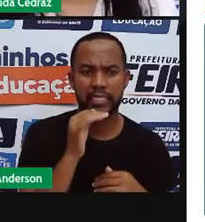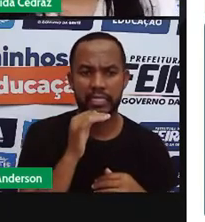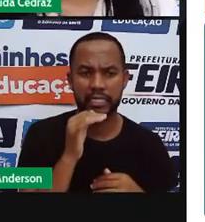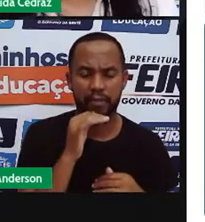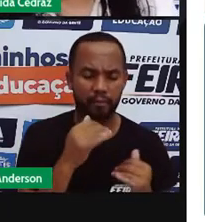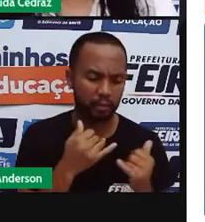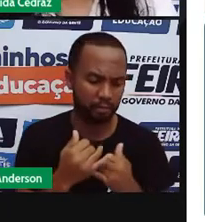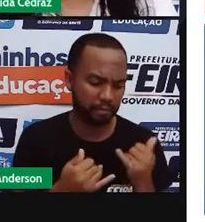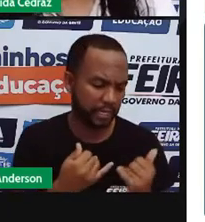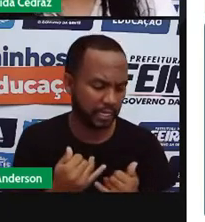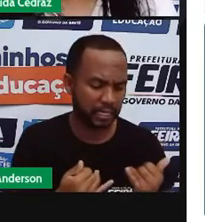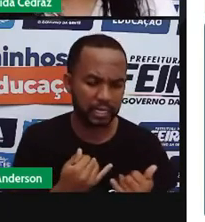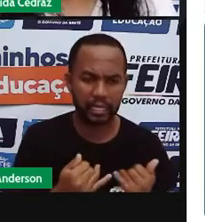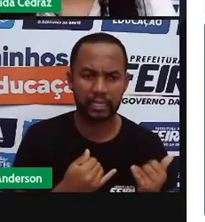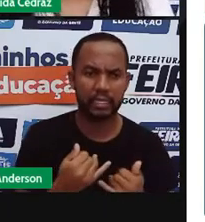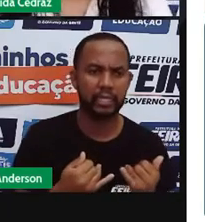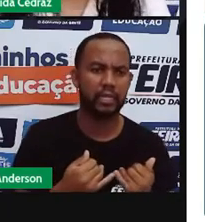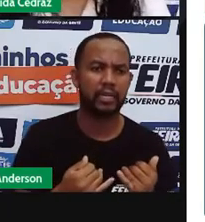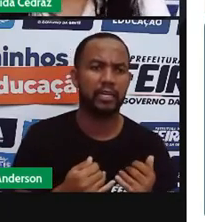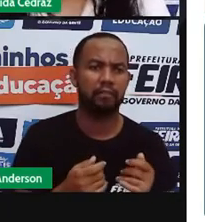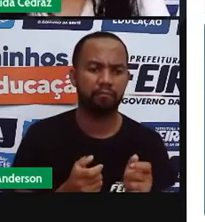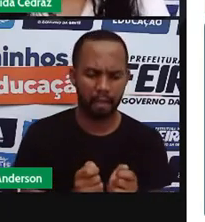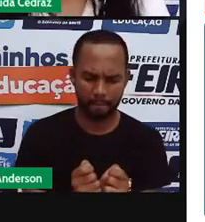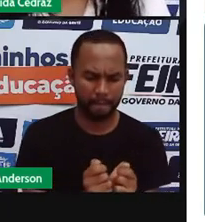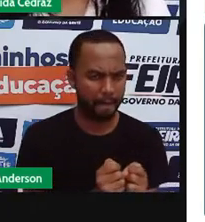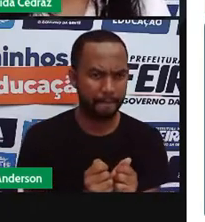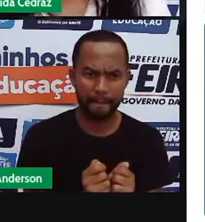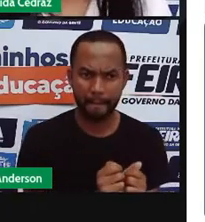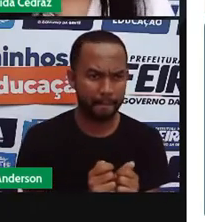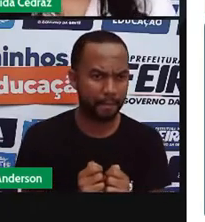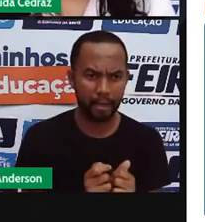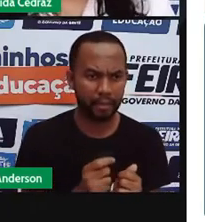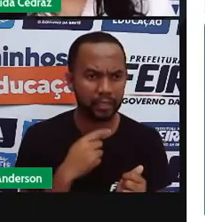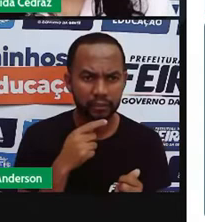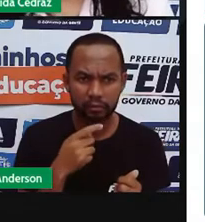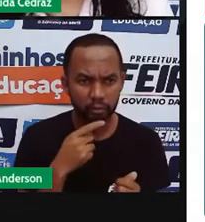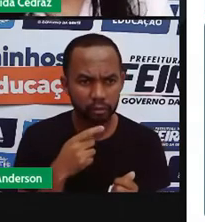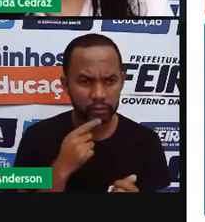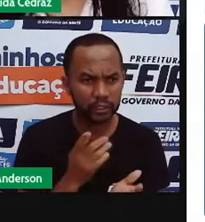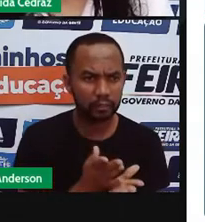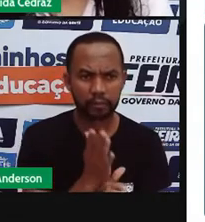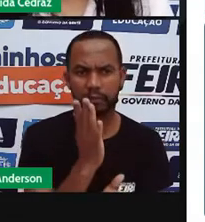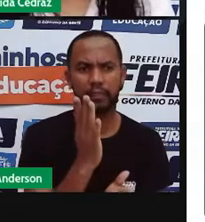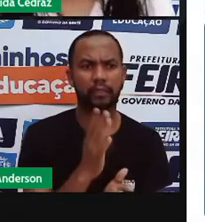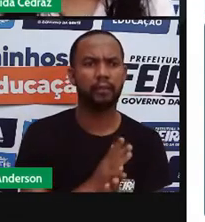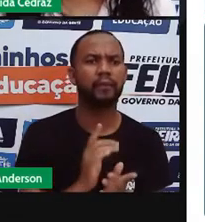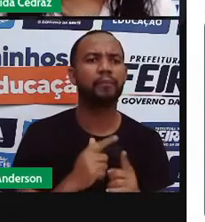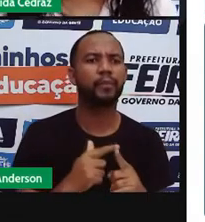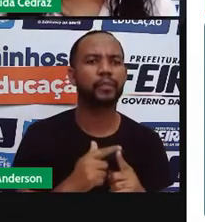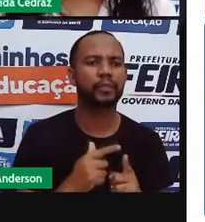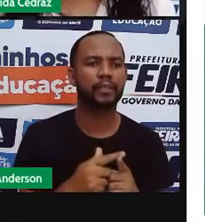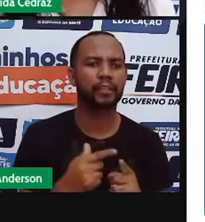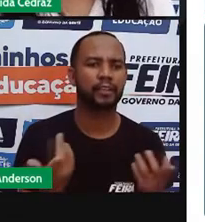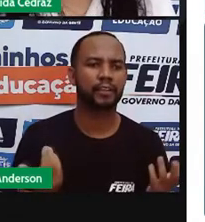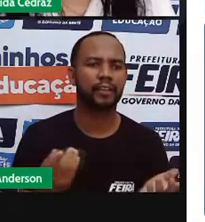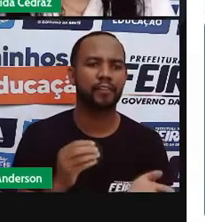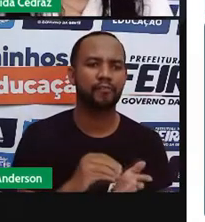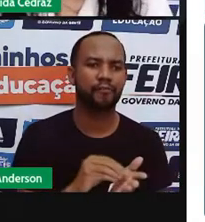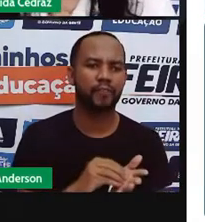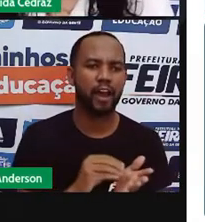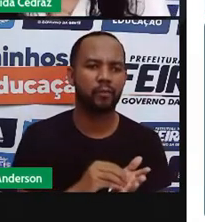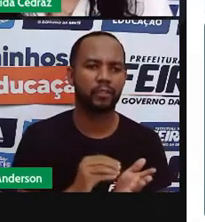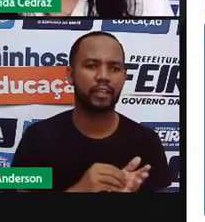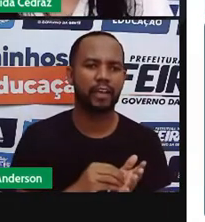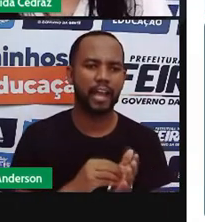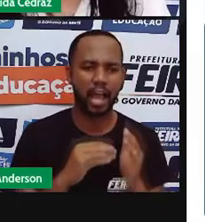porque não lemos as regras. Verdade, hoje em dia é mais fácil porque no YouTube temos